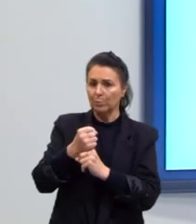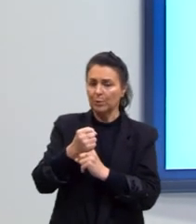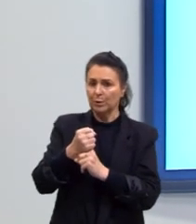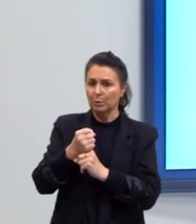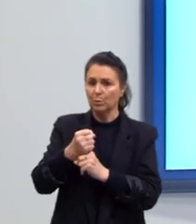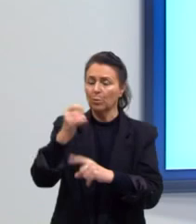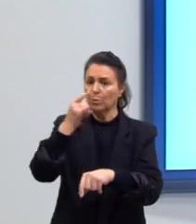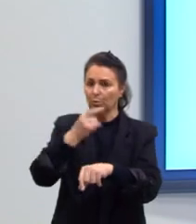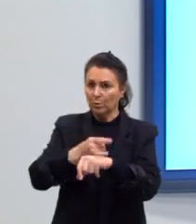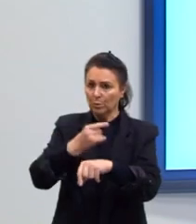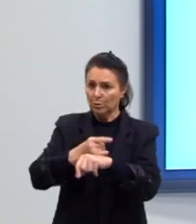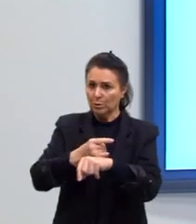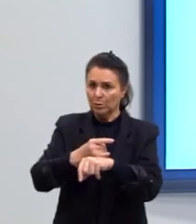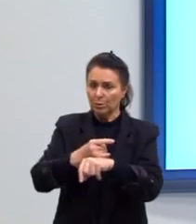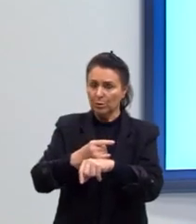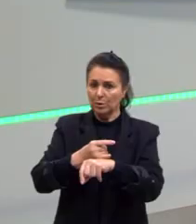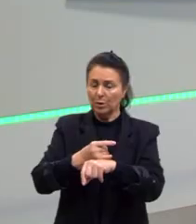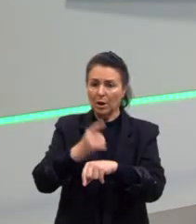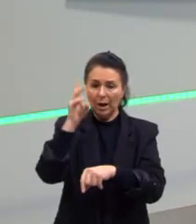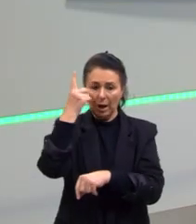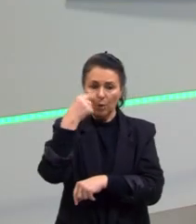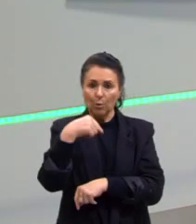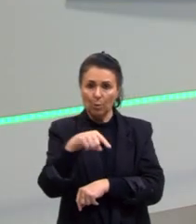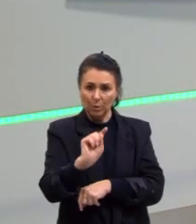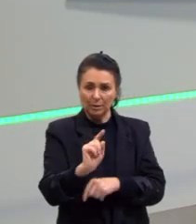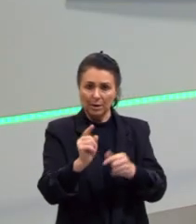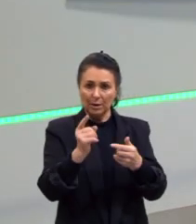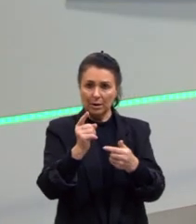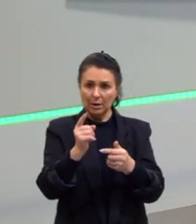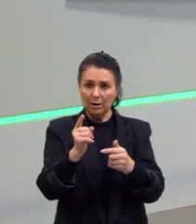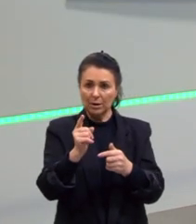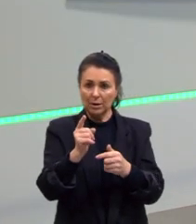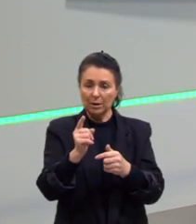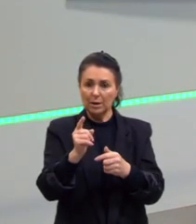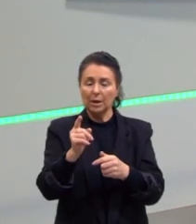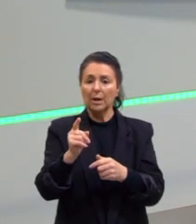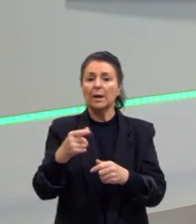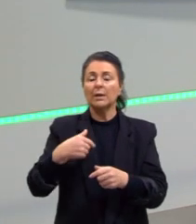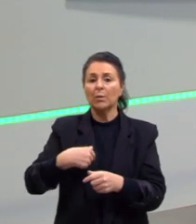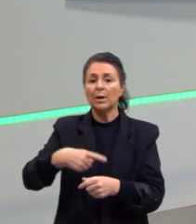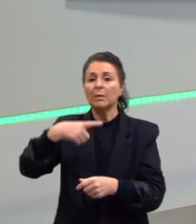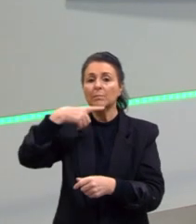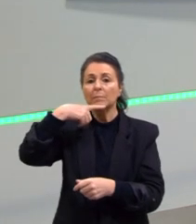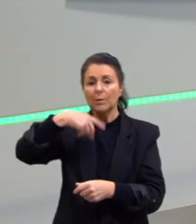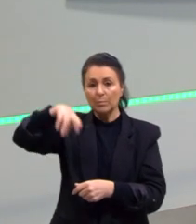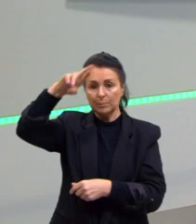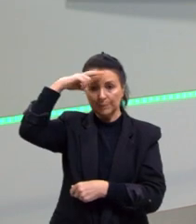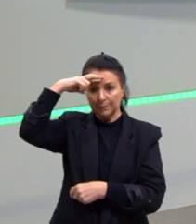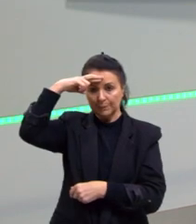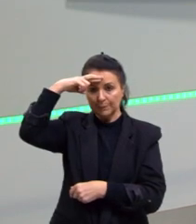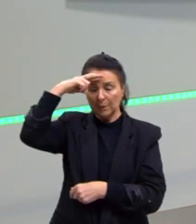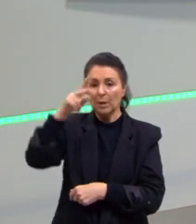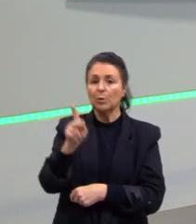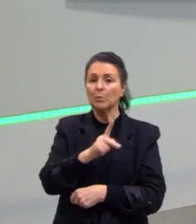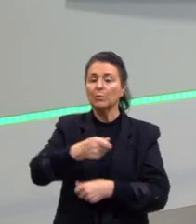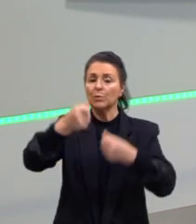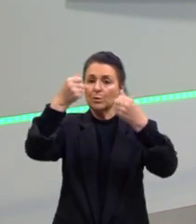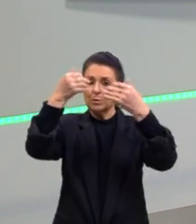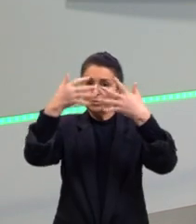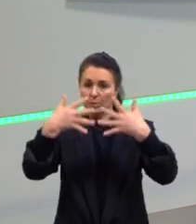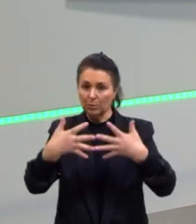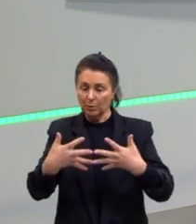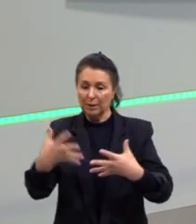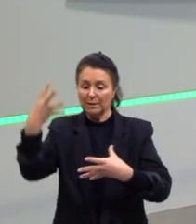parte aqui, aqui é o Haiti, e a outra parte é a República Dominicana, que, como eu falei, já fez parte do Haiti,